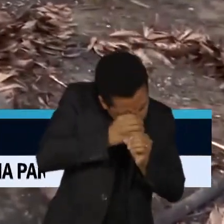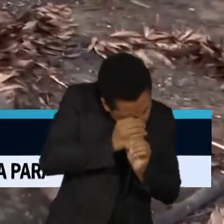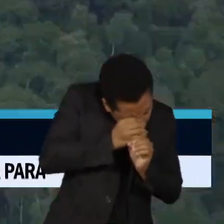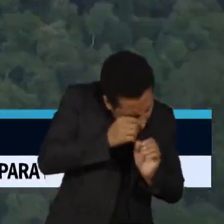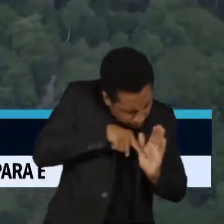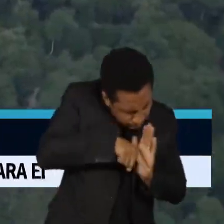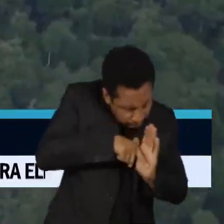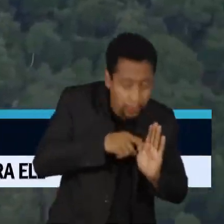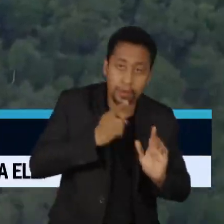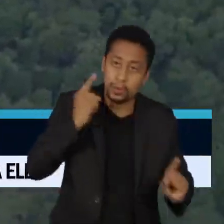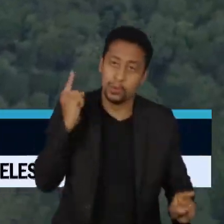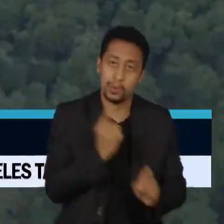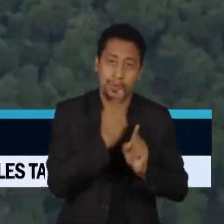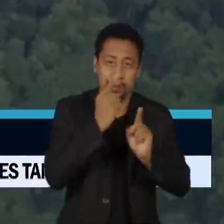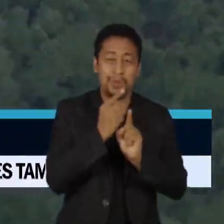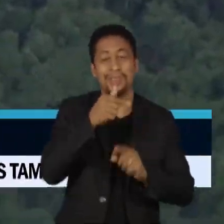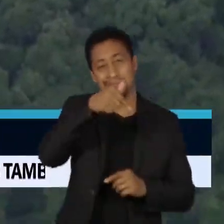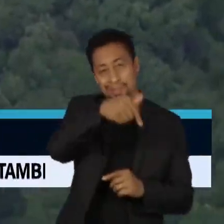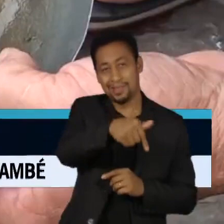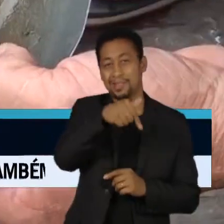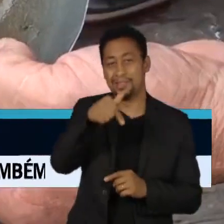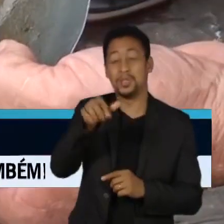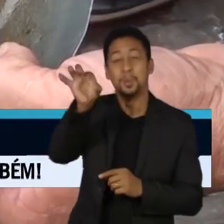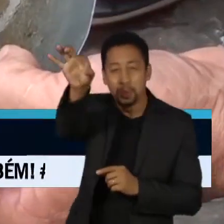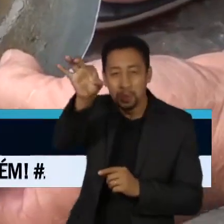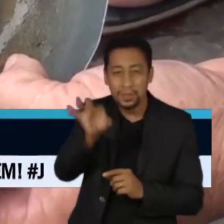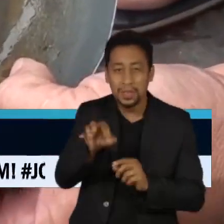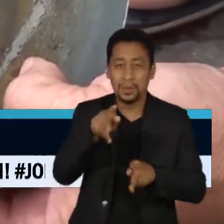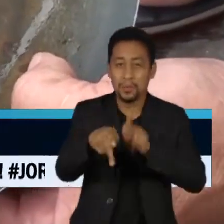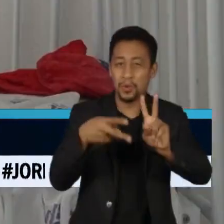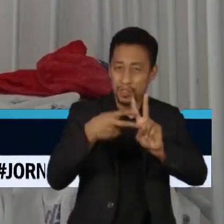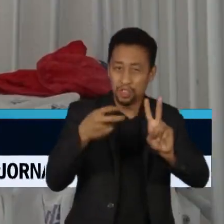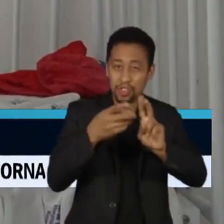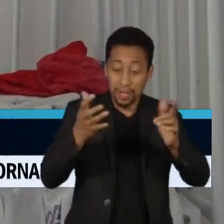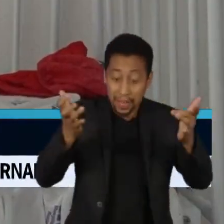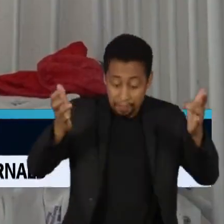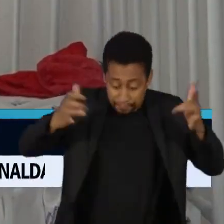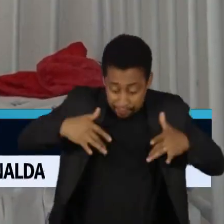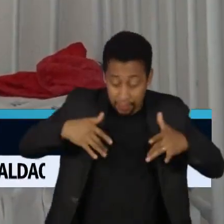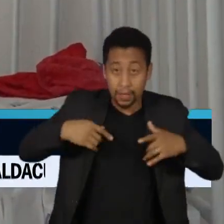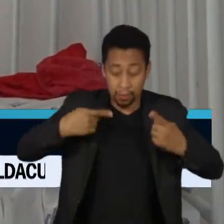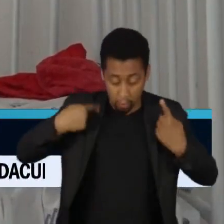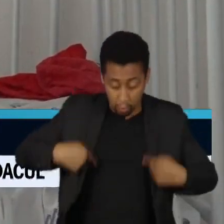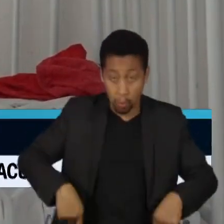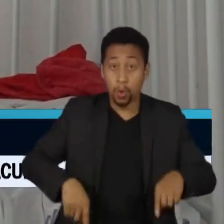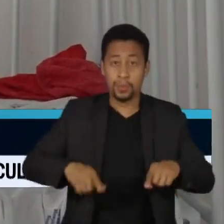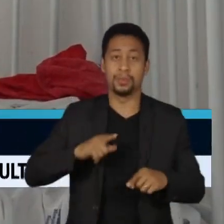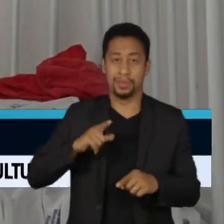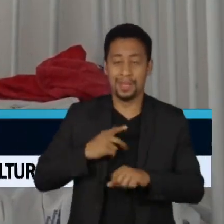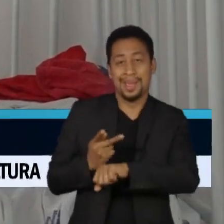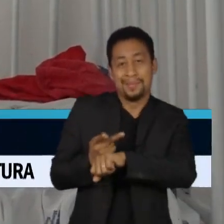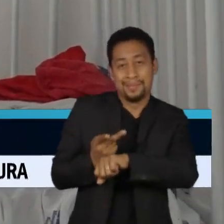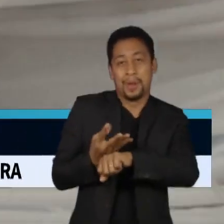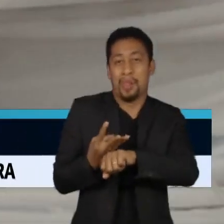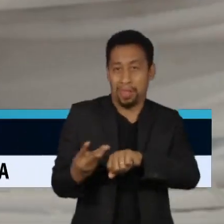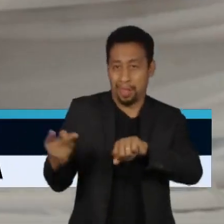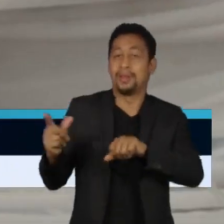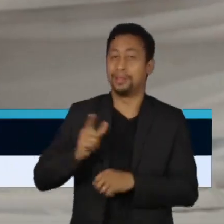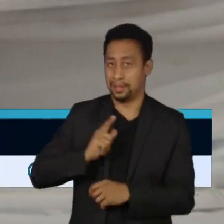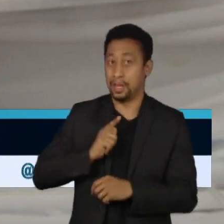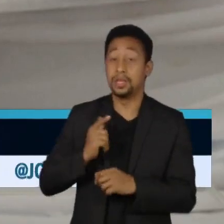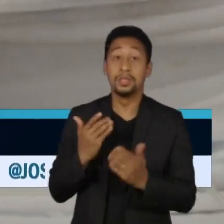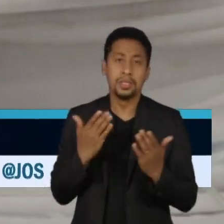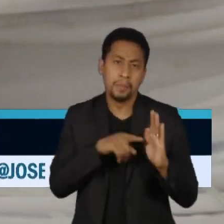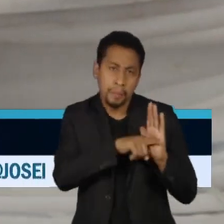77% vivem sob alta exposição do mercúrio no organismo. Um deles apresentou um índice 15 vezes maior do que o